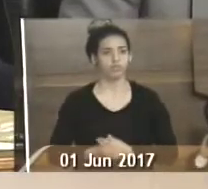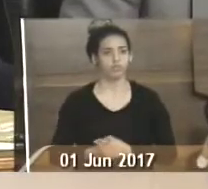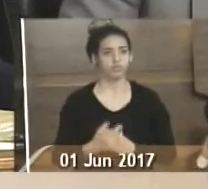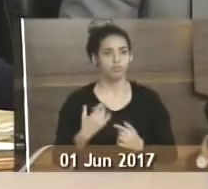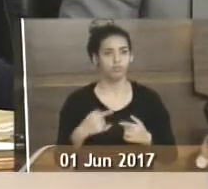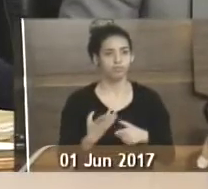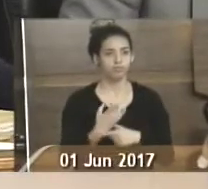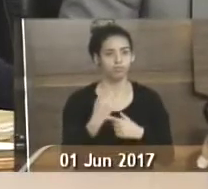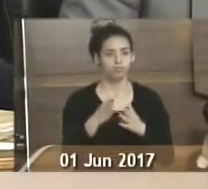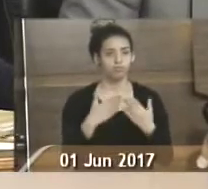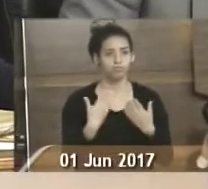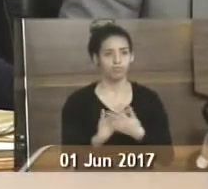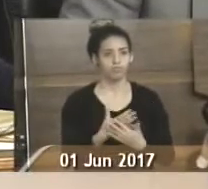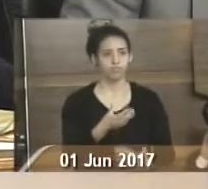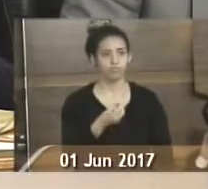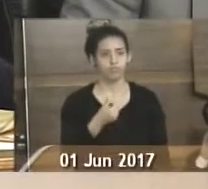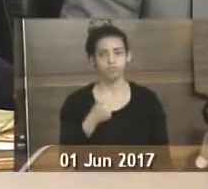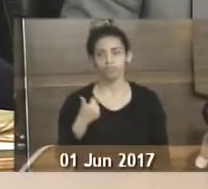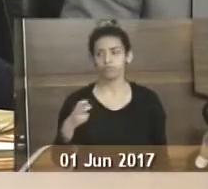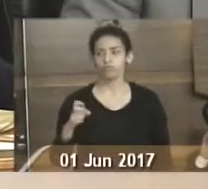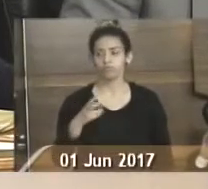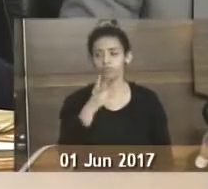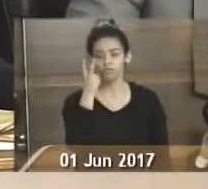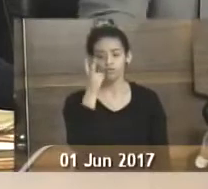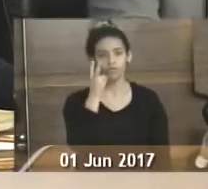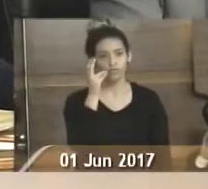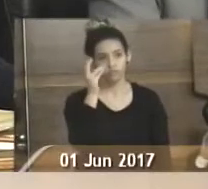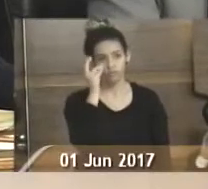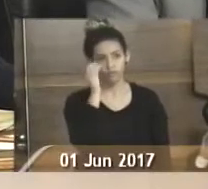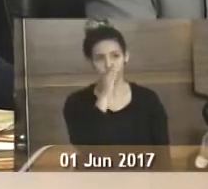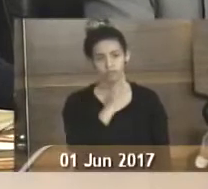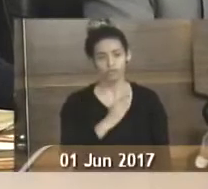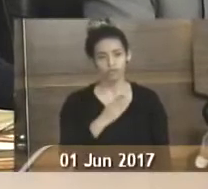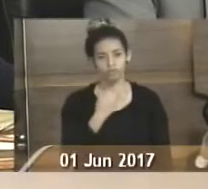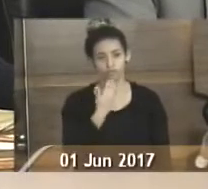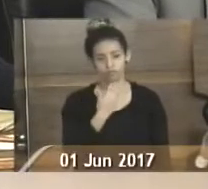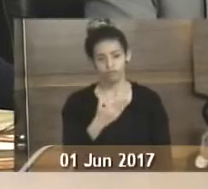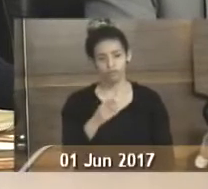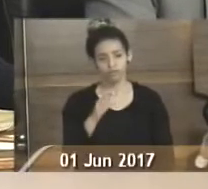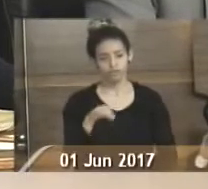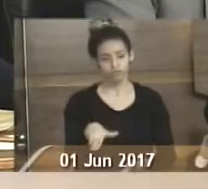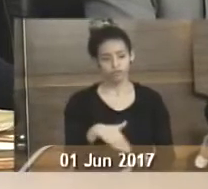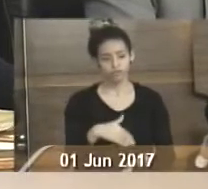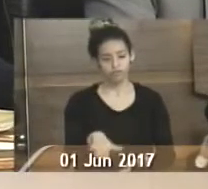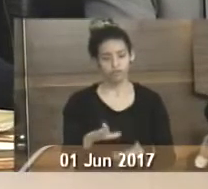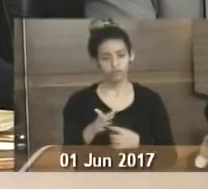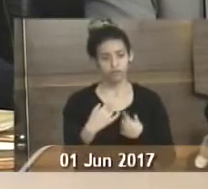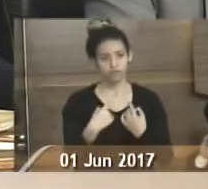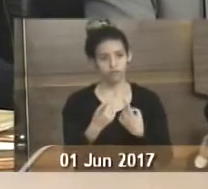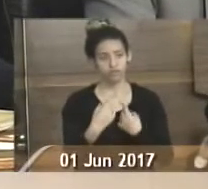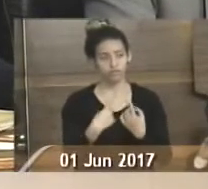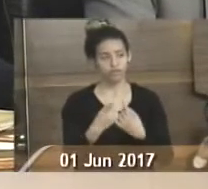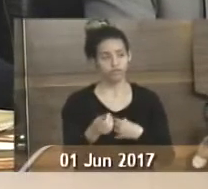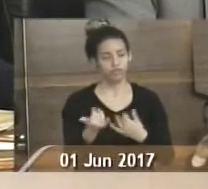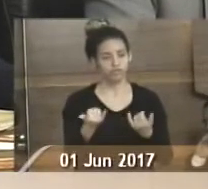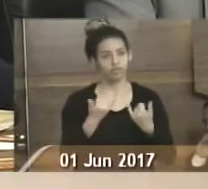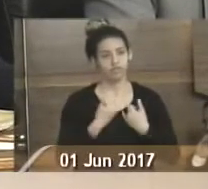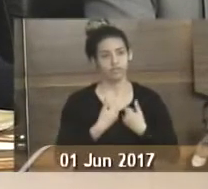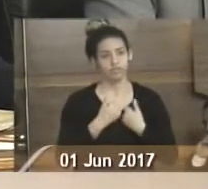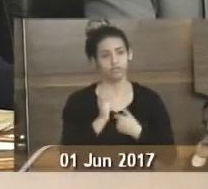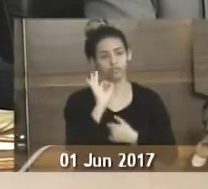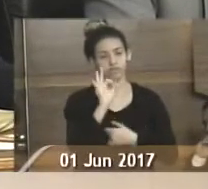Em discussão, o único requerimento, 615, de autoria da vereadora Tite Brasil, solicitando à Secretaria de Estado de Transporte, CETRANS, informações